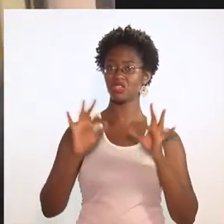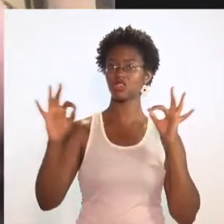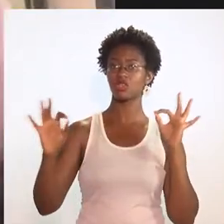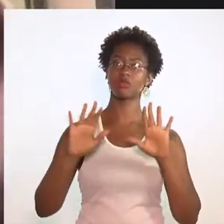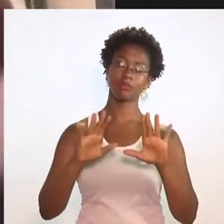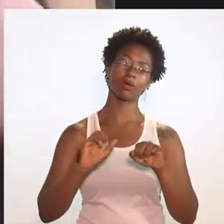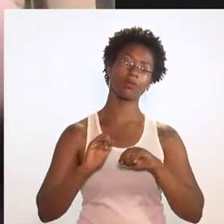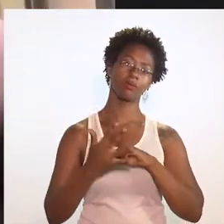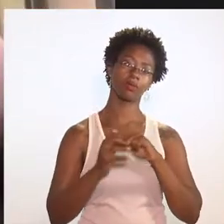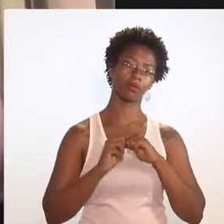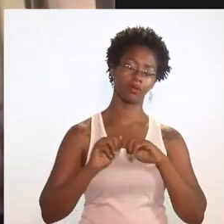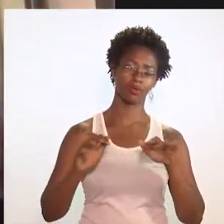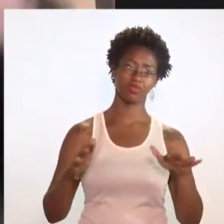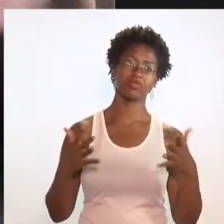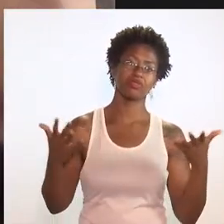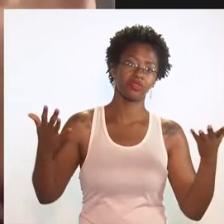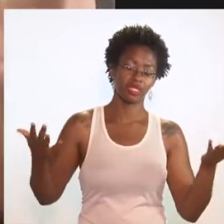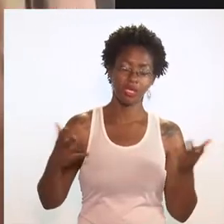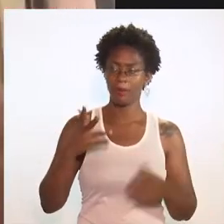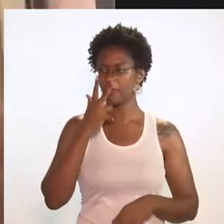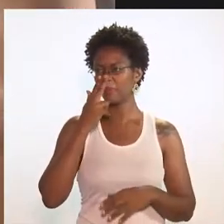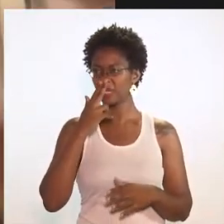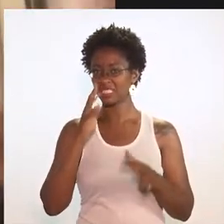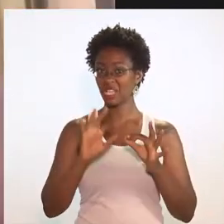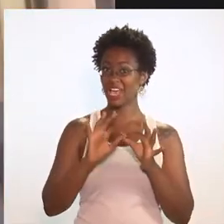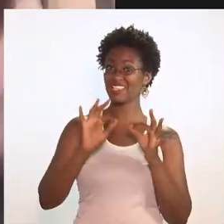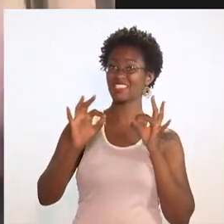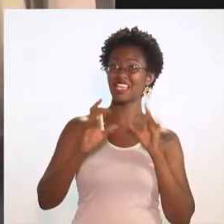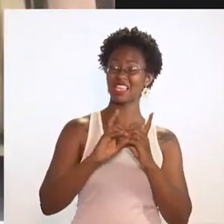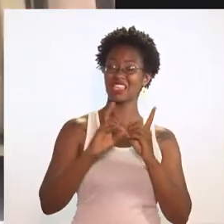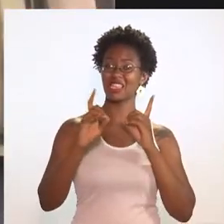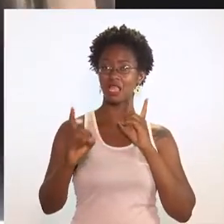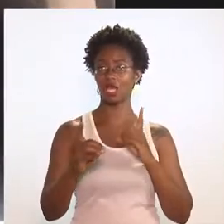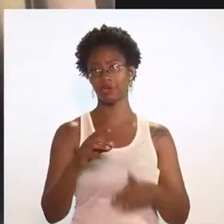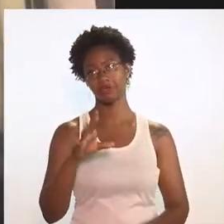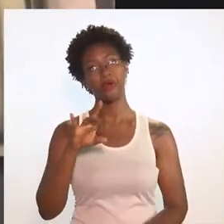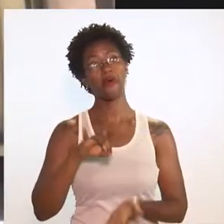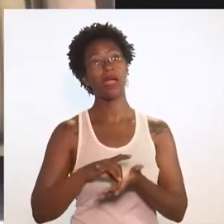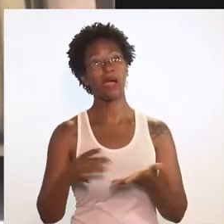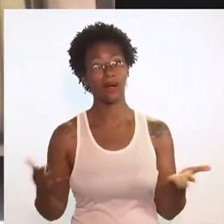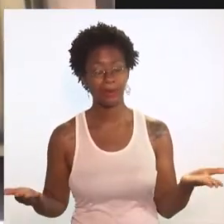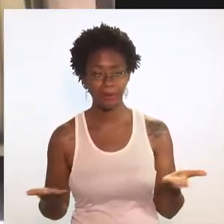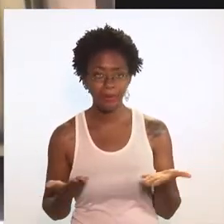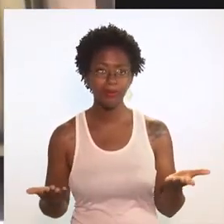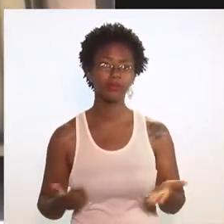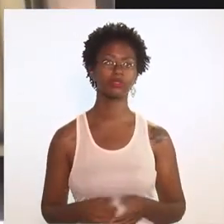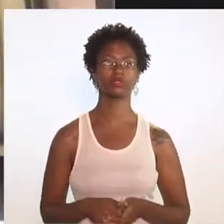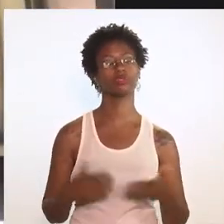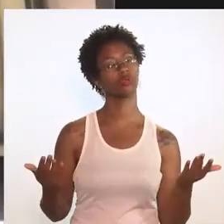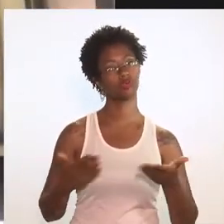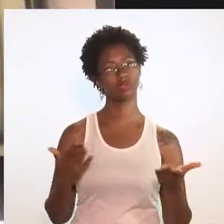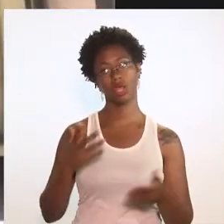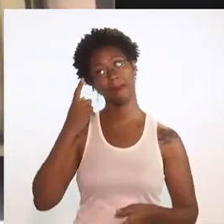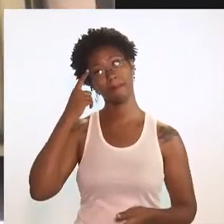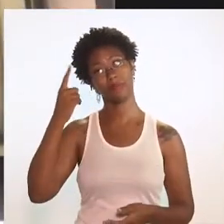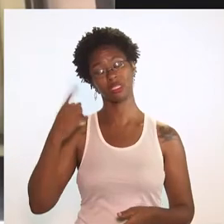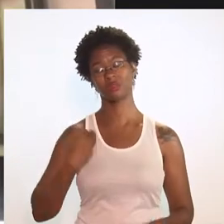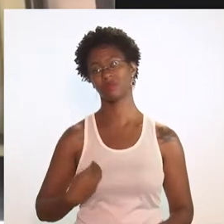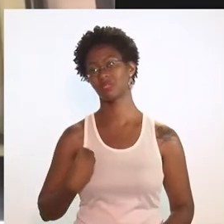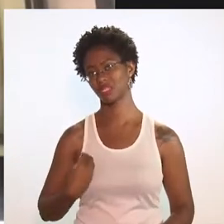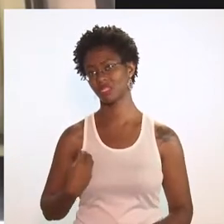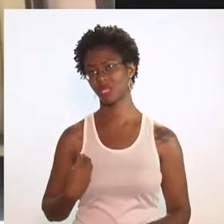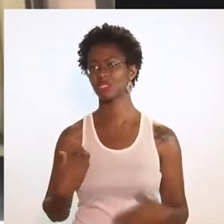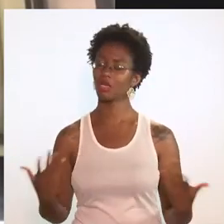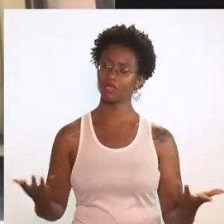mas com a vinda do Covid, isso trouxe o à distância como o nosso real. Ou seja, hoje quando pensamos em presencial,